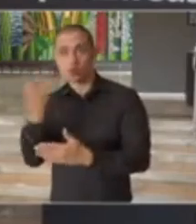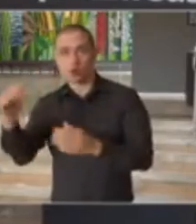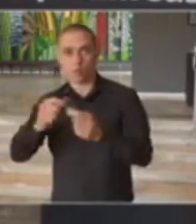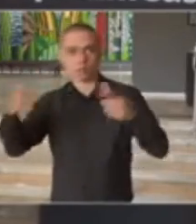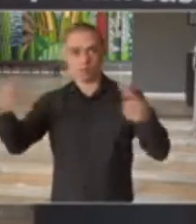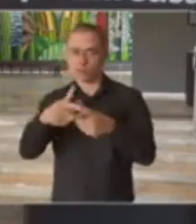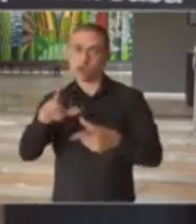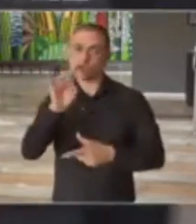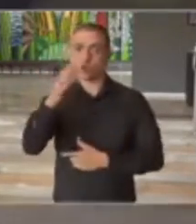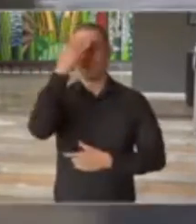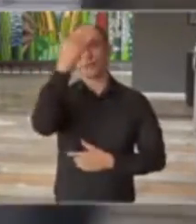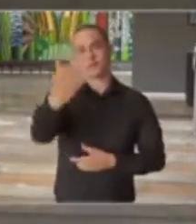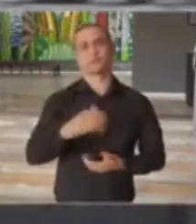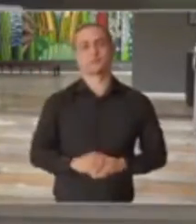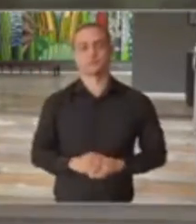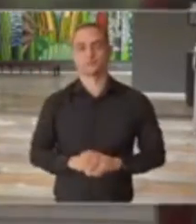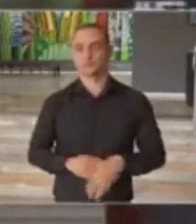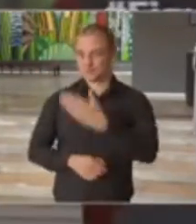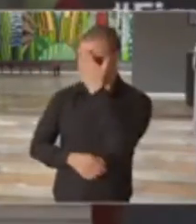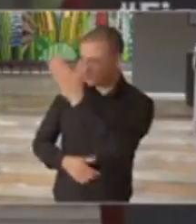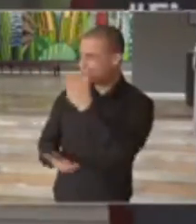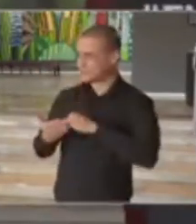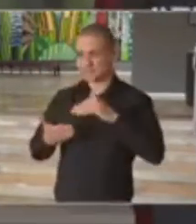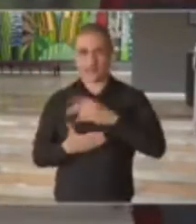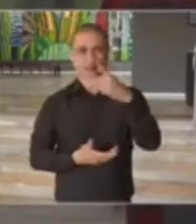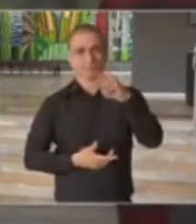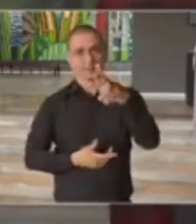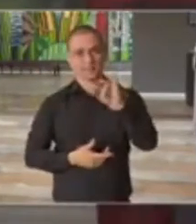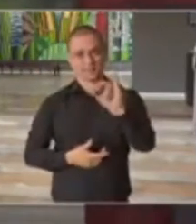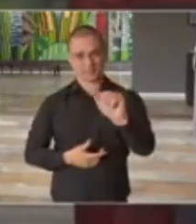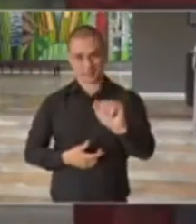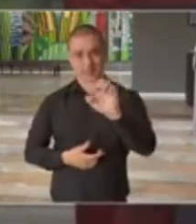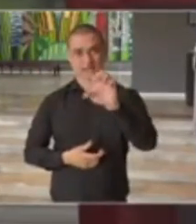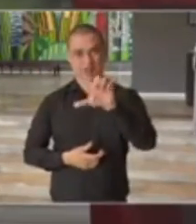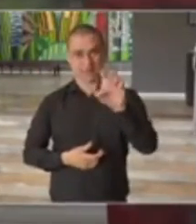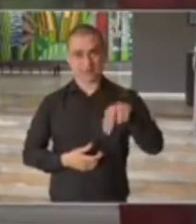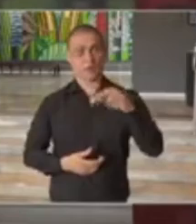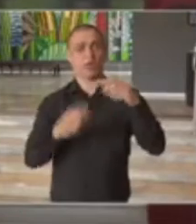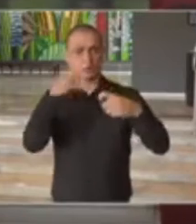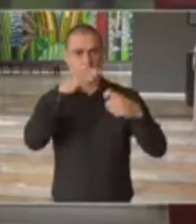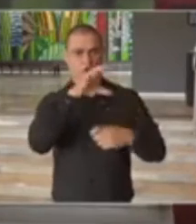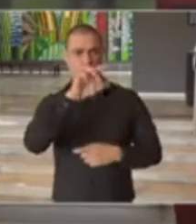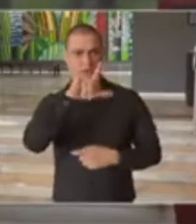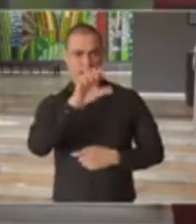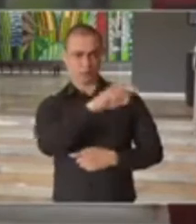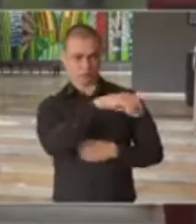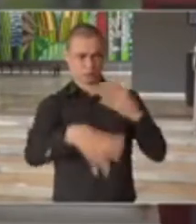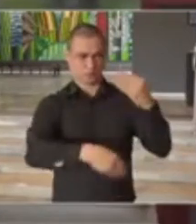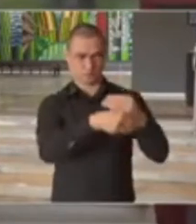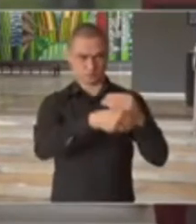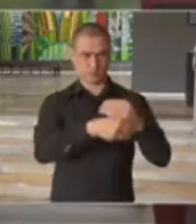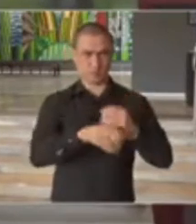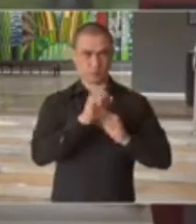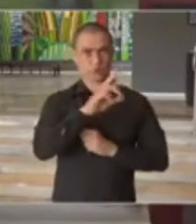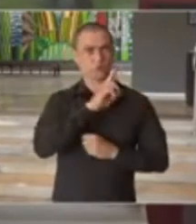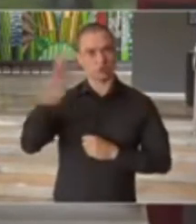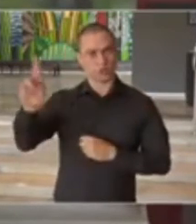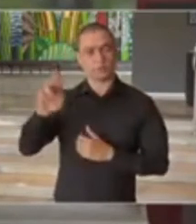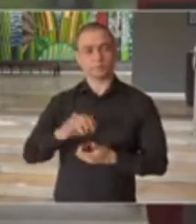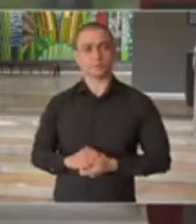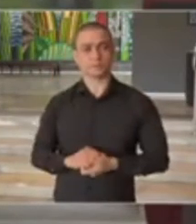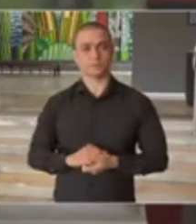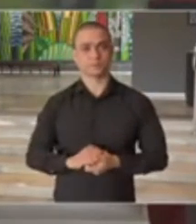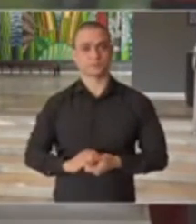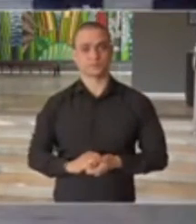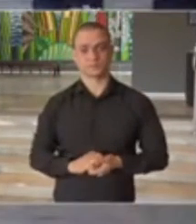Muito obrigada. Obrigado, secretária Patrícia Ellen. Doutor Carlos Carvalho, seus comentários. Para a jornalista Paloma Contes, do jornal Estado